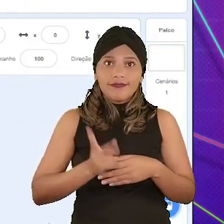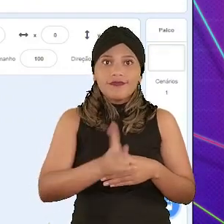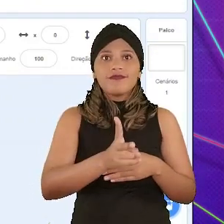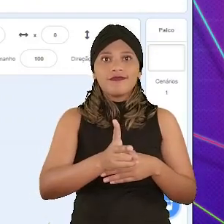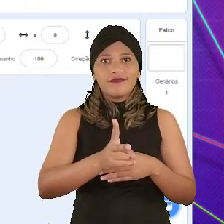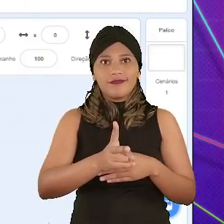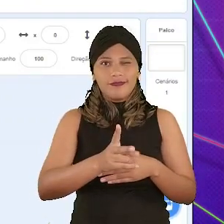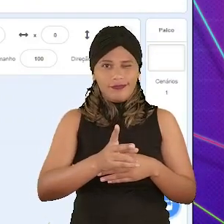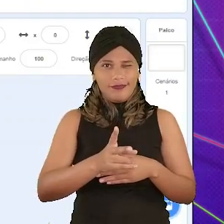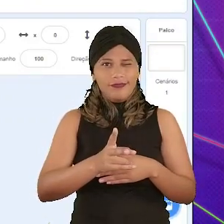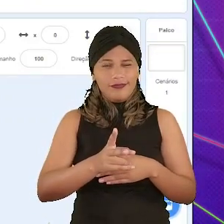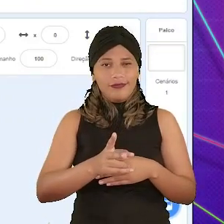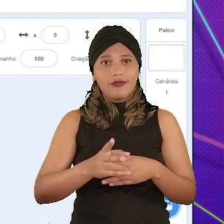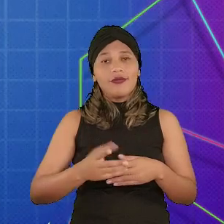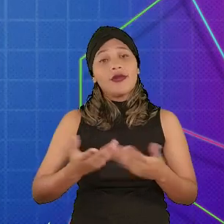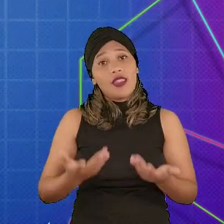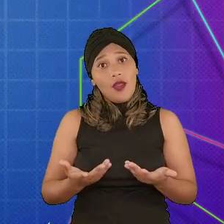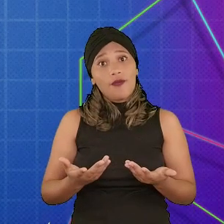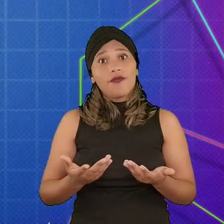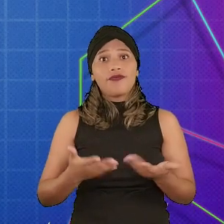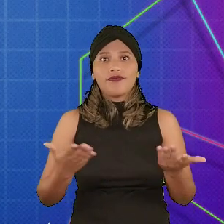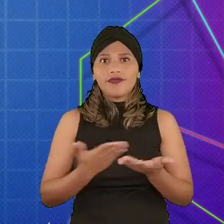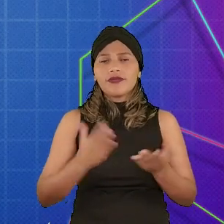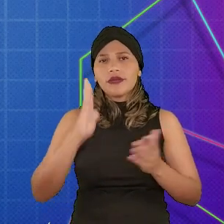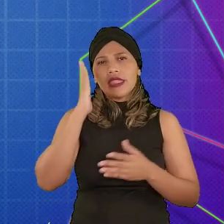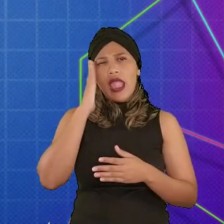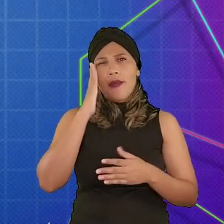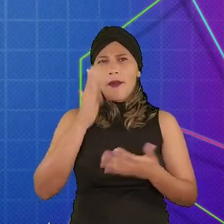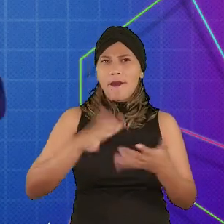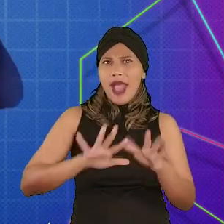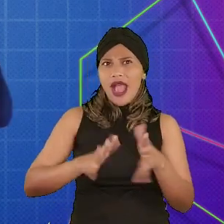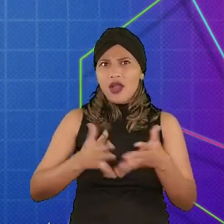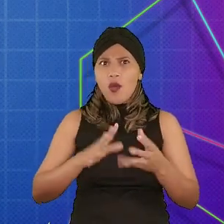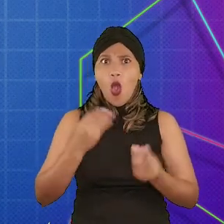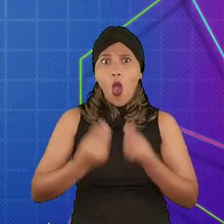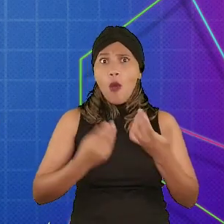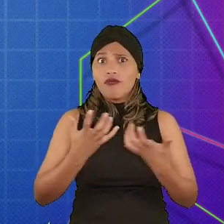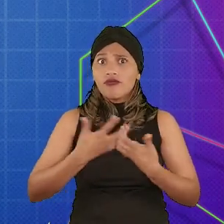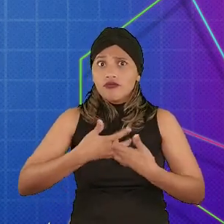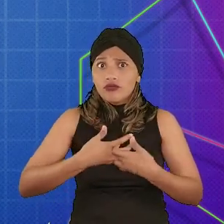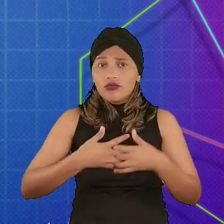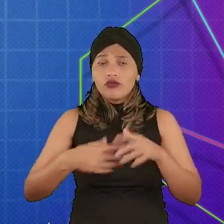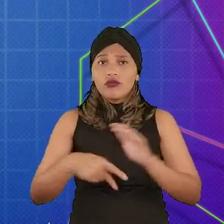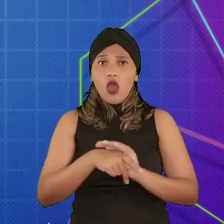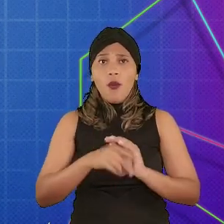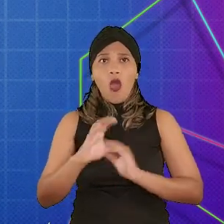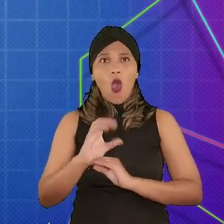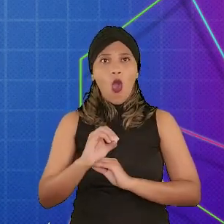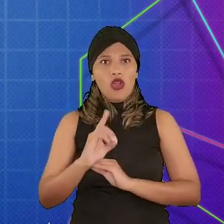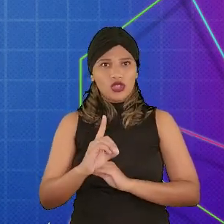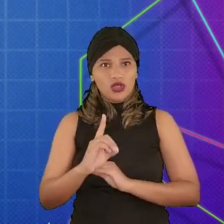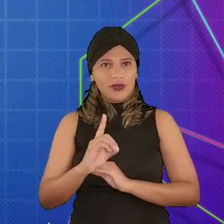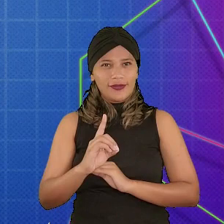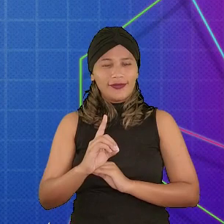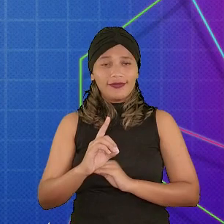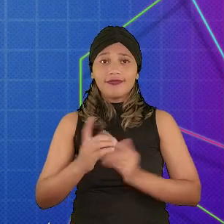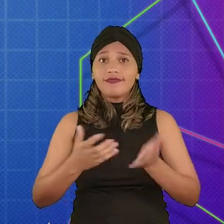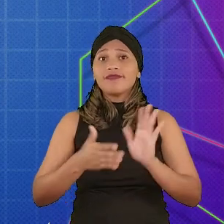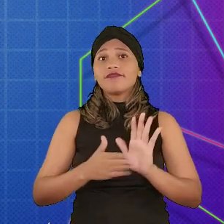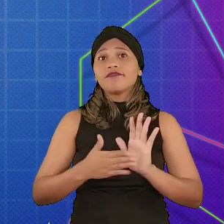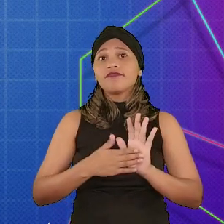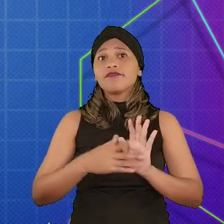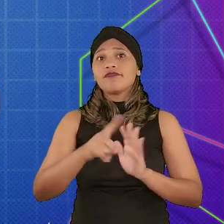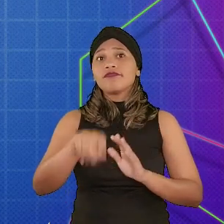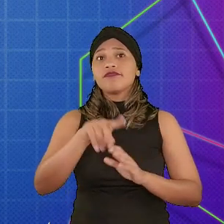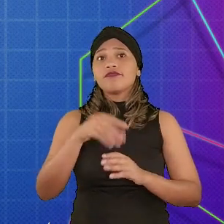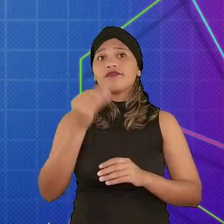escolhida para a sua sequência tomar o início. Então, galerinha, agora que vocês já sabem mais ou menos como vai funcionar a criação de códigos no Scratch,